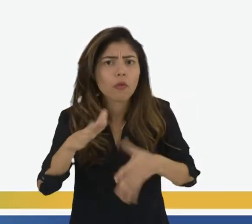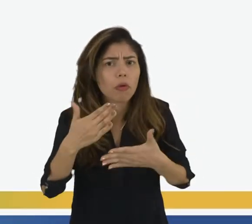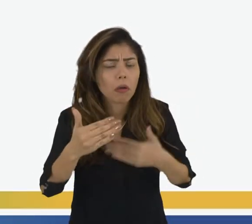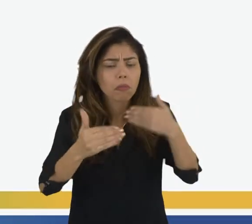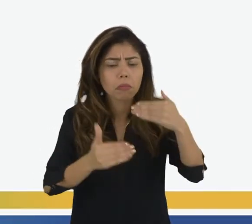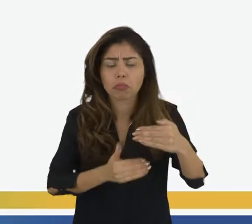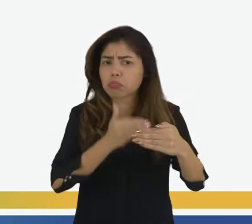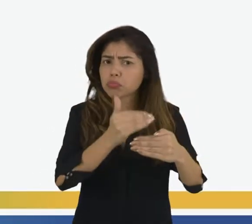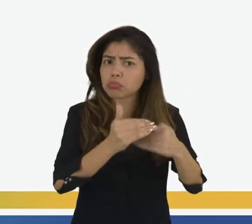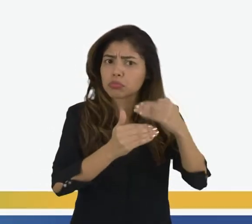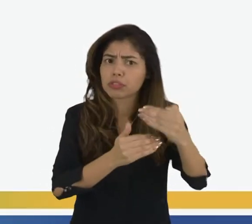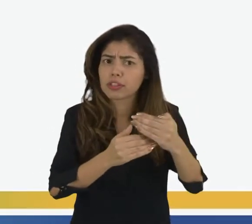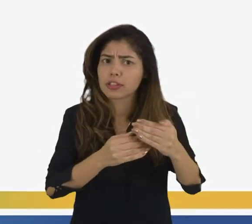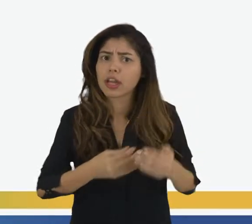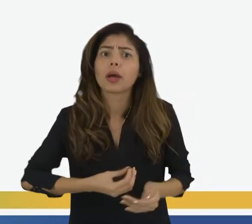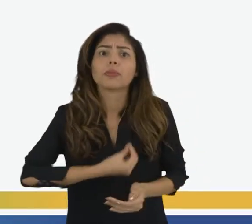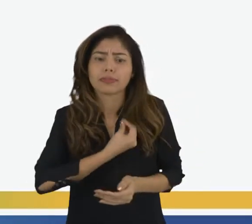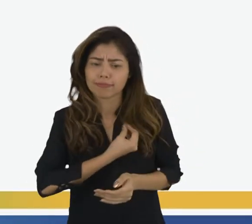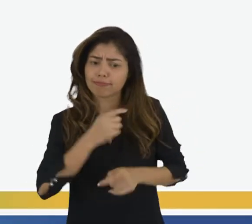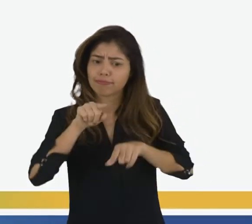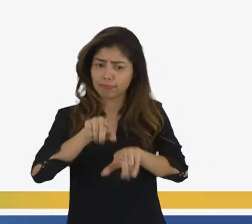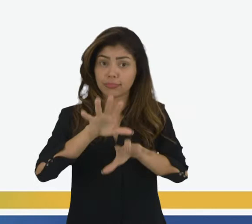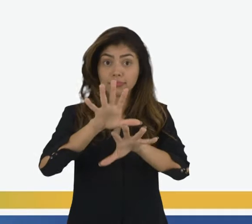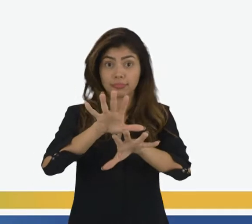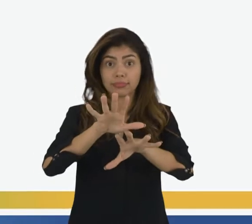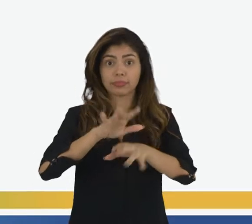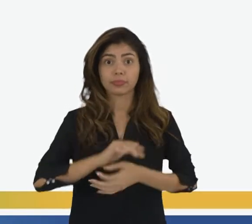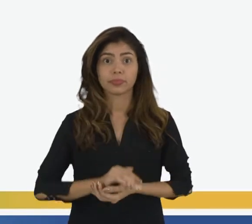Neste ciclo fim